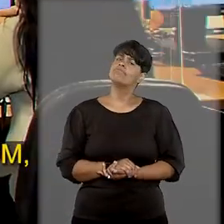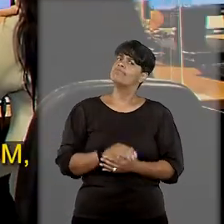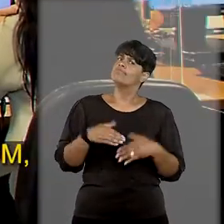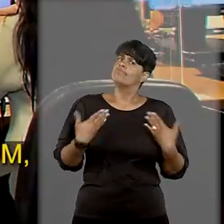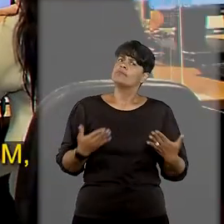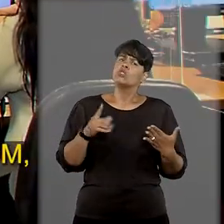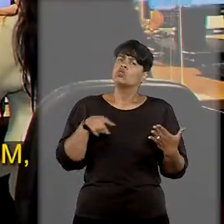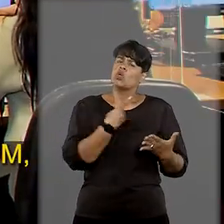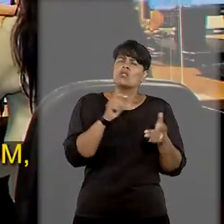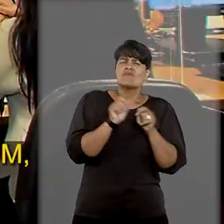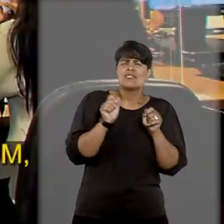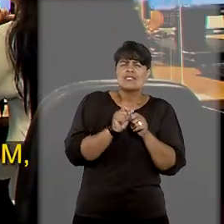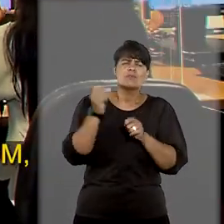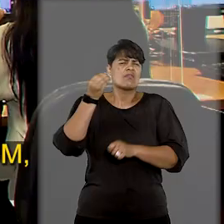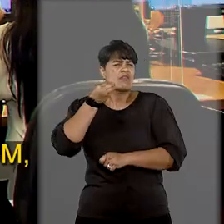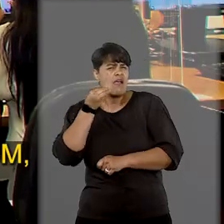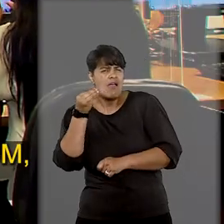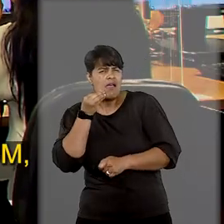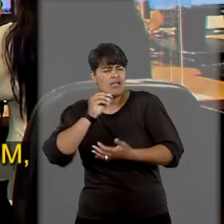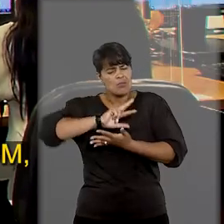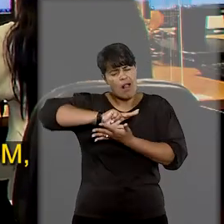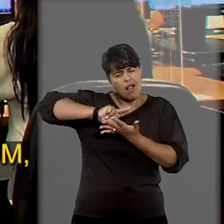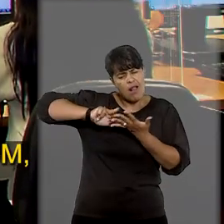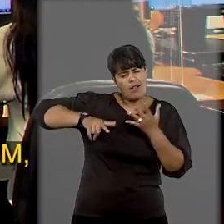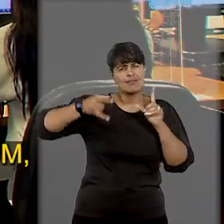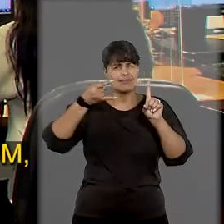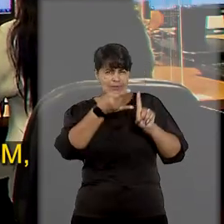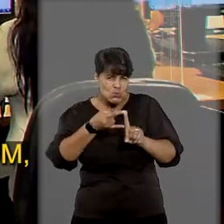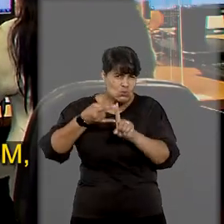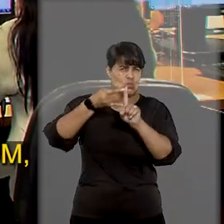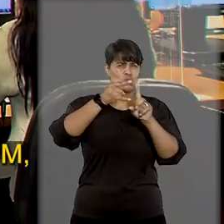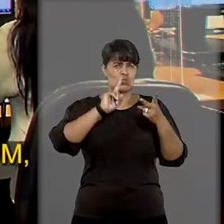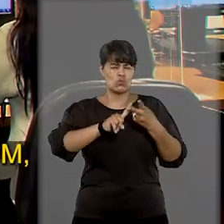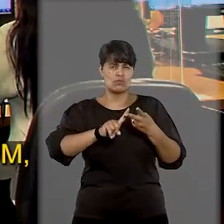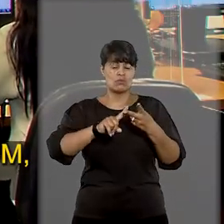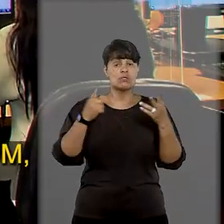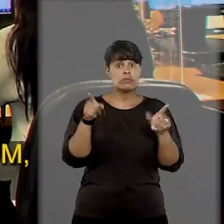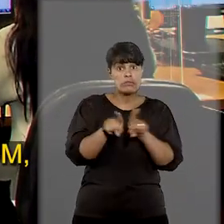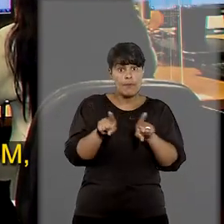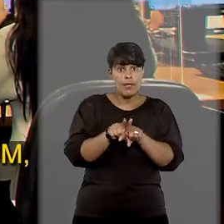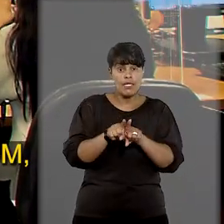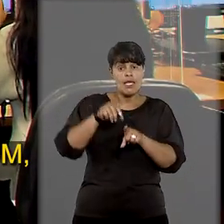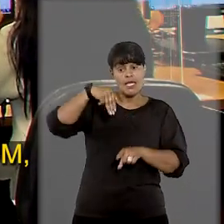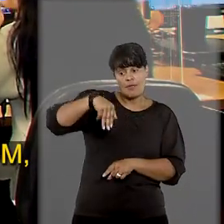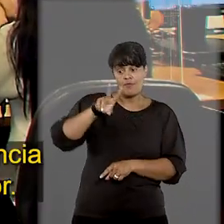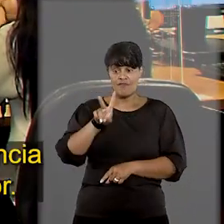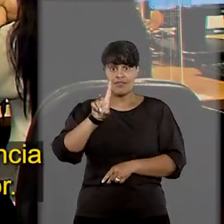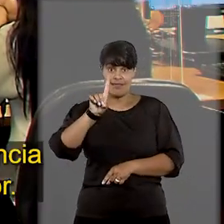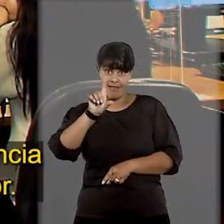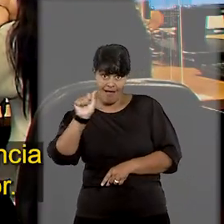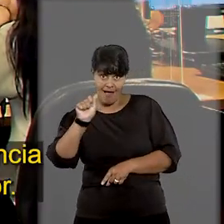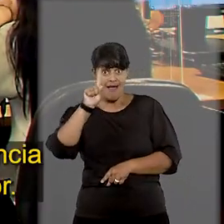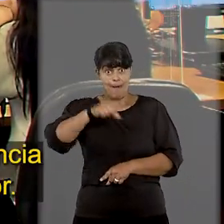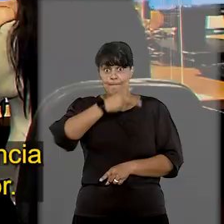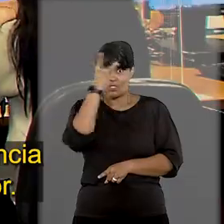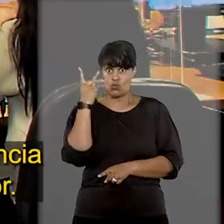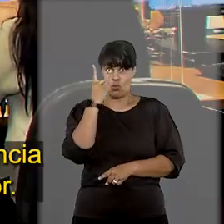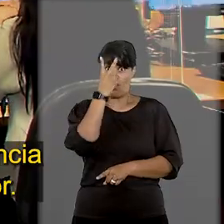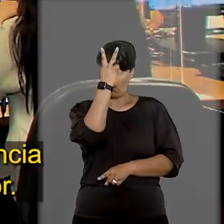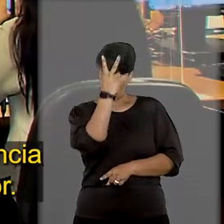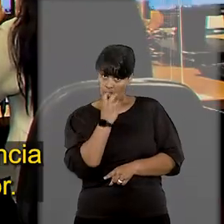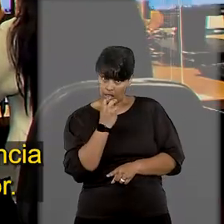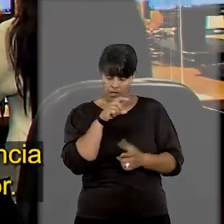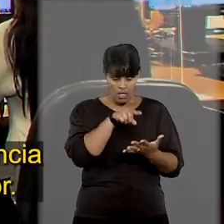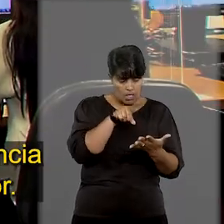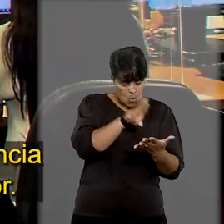fez vários testes com a plataforma Zoom, com os leitores de tela, no caso o NVDA, que é um leitor de tela que a pessoa com